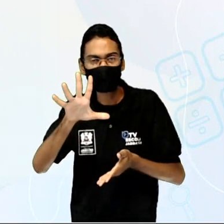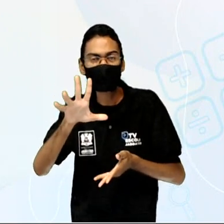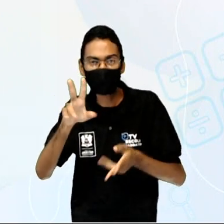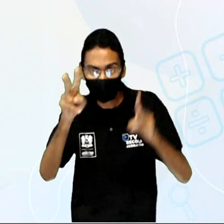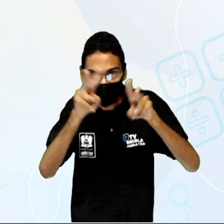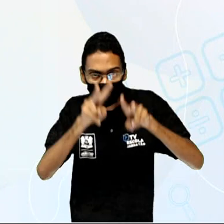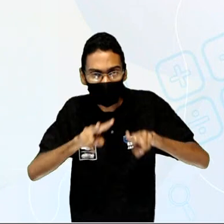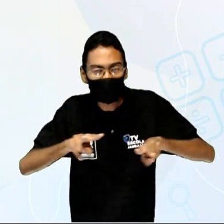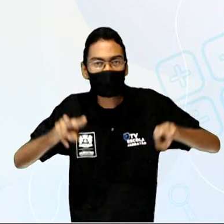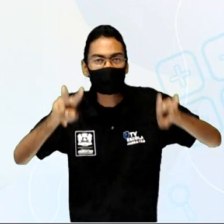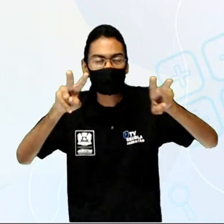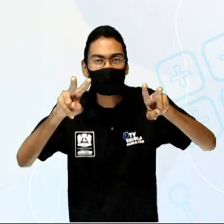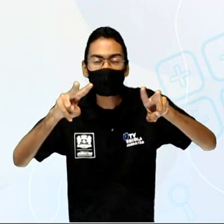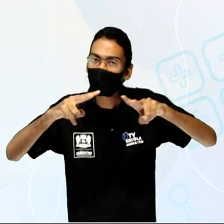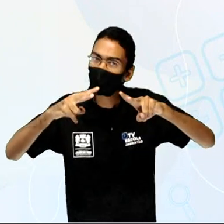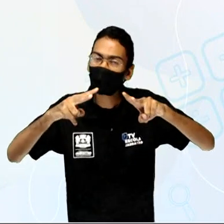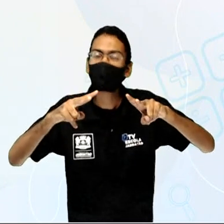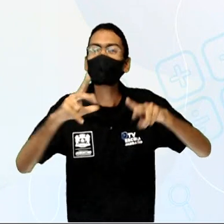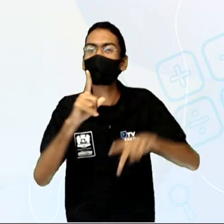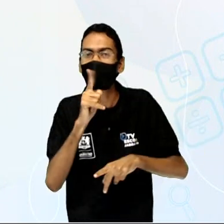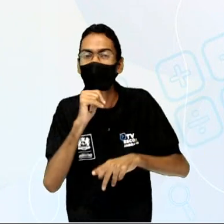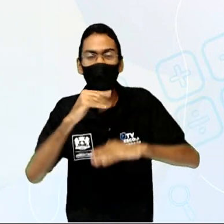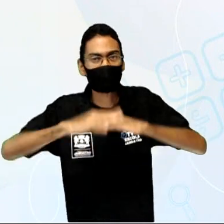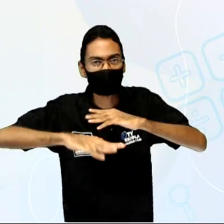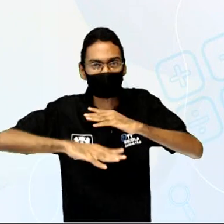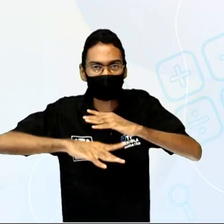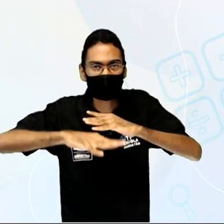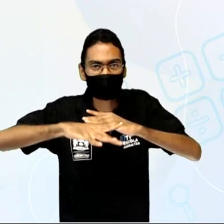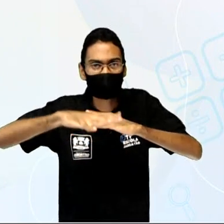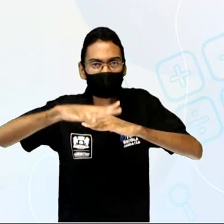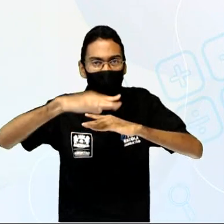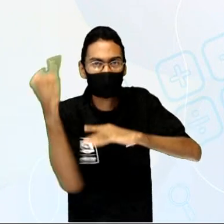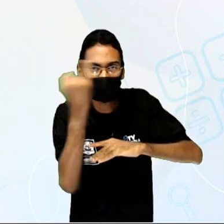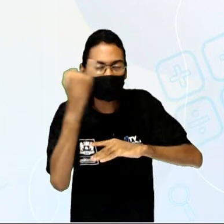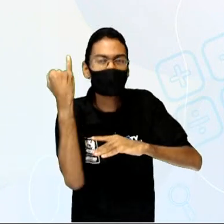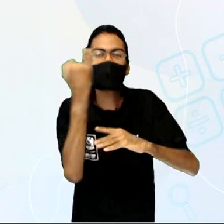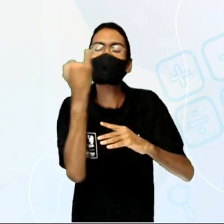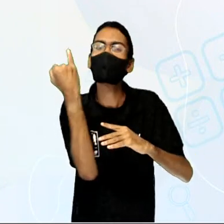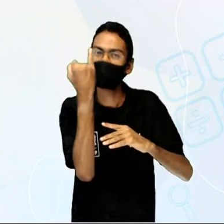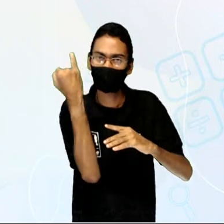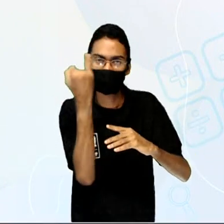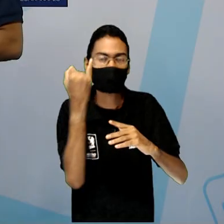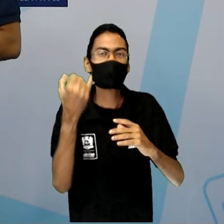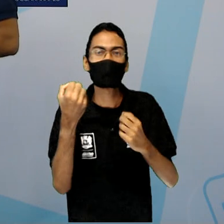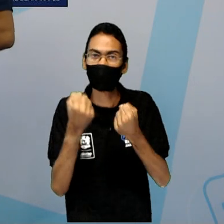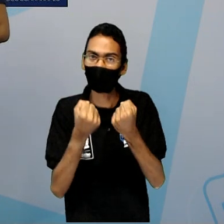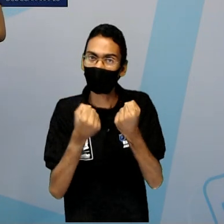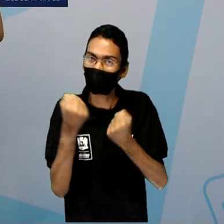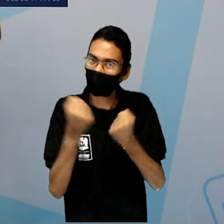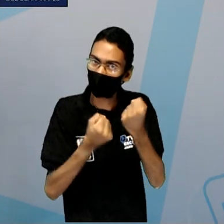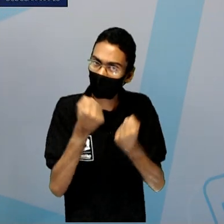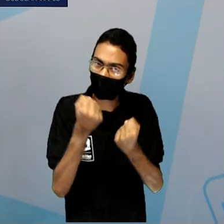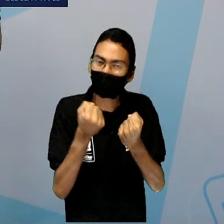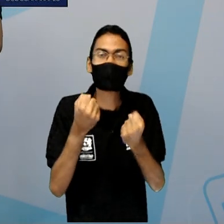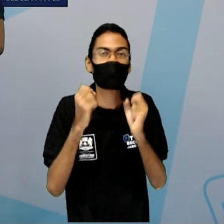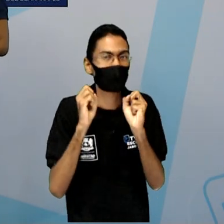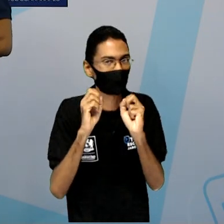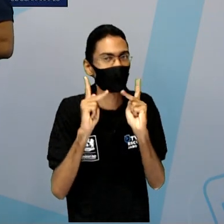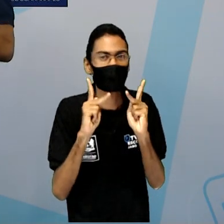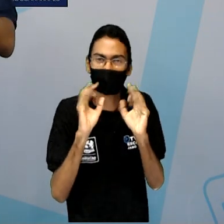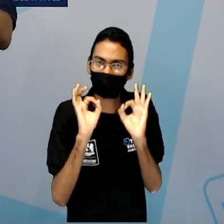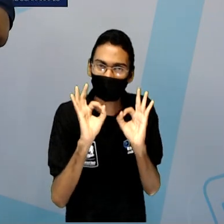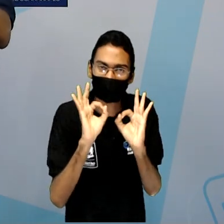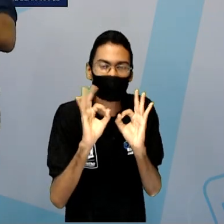mas pelo volume de água e sua importância como via de transporte. Aquilo que a gente havia falado. Oh, massa!